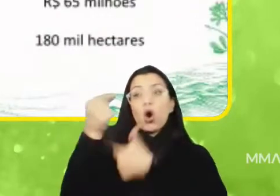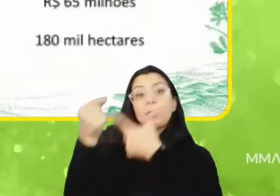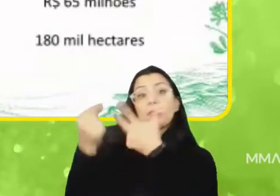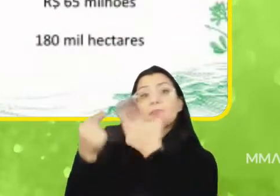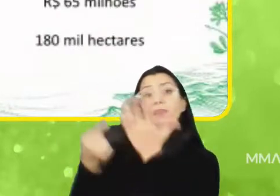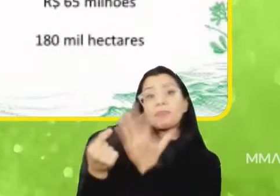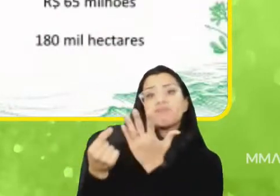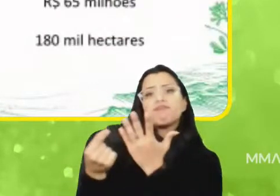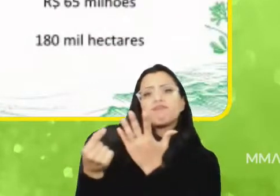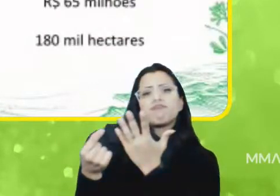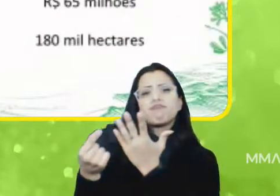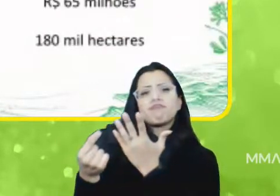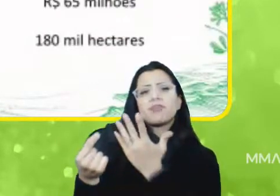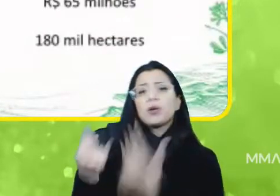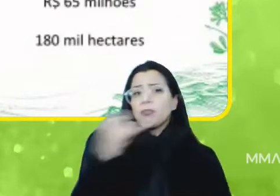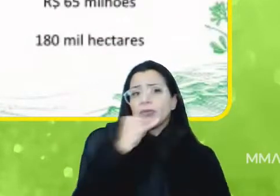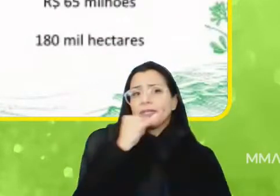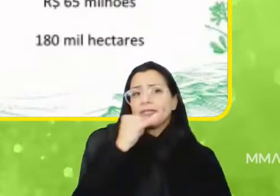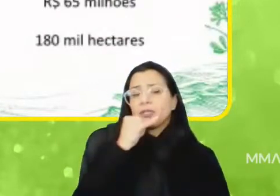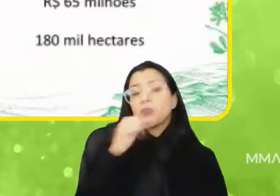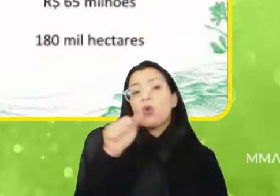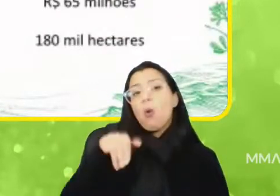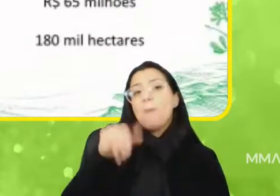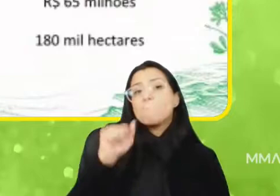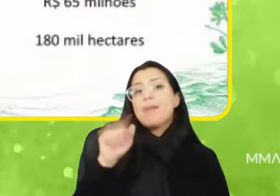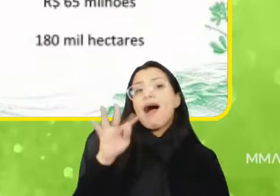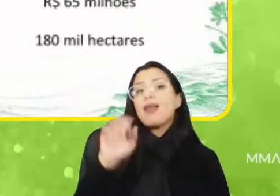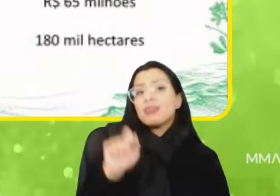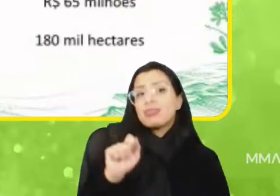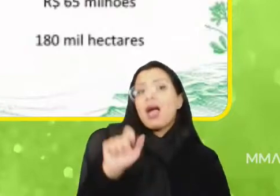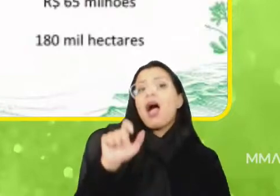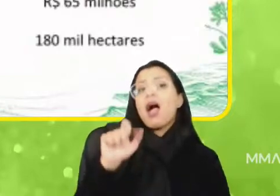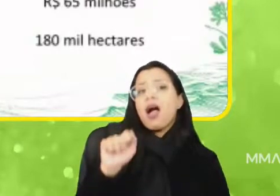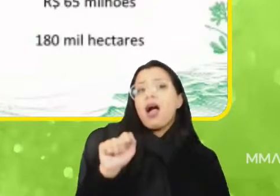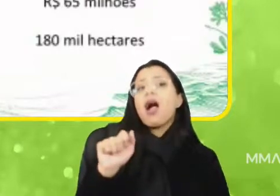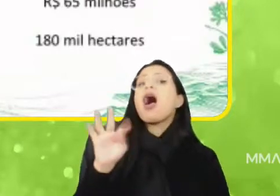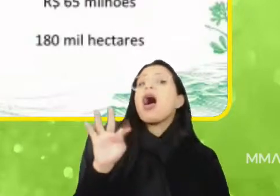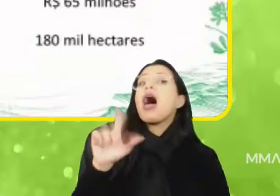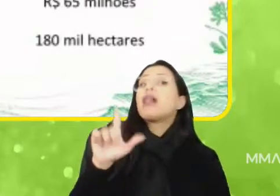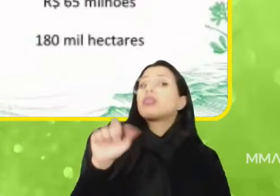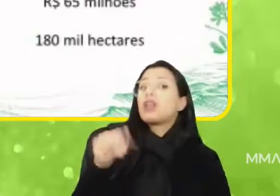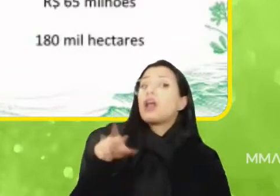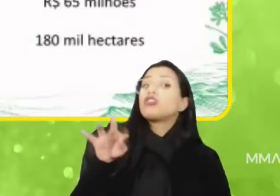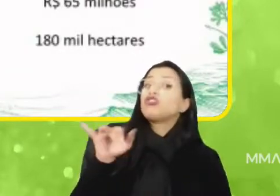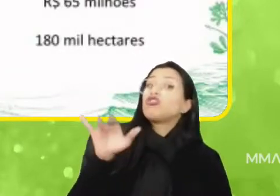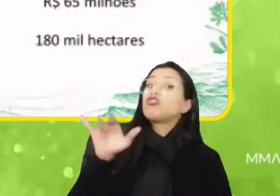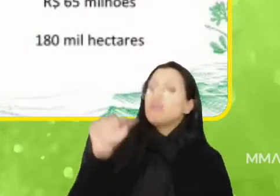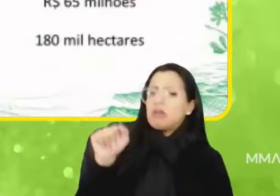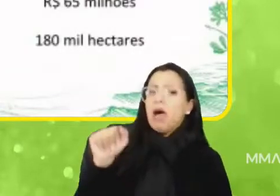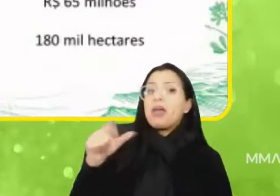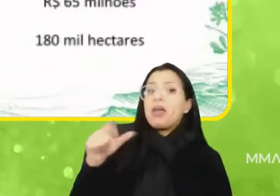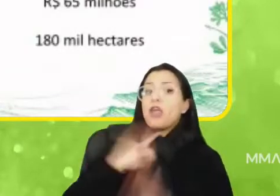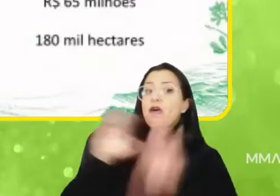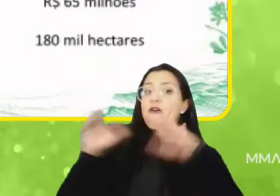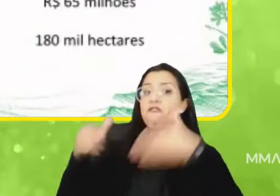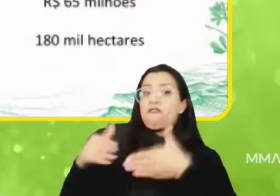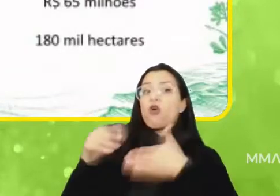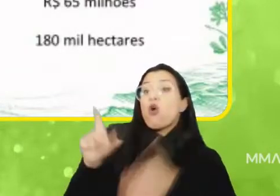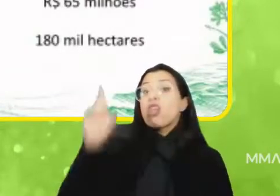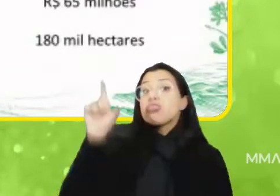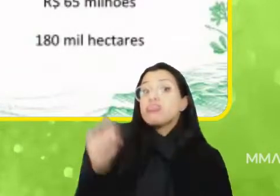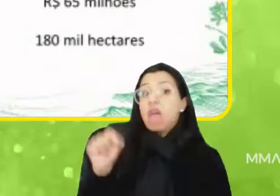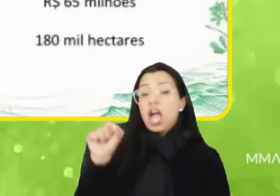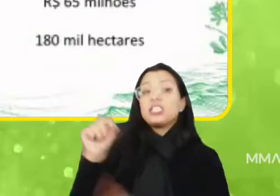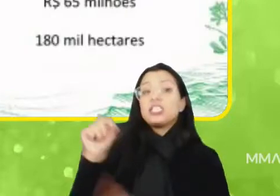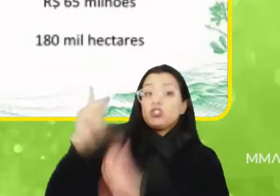Atlântica, são 10 projetos de recuperação, focados na recuperação de 3 mil hectares no bioma Mata Atlântica, com